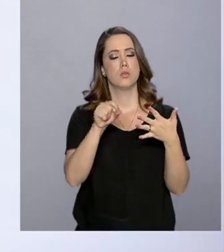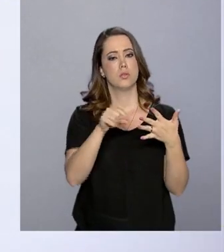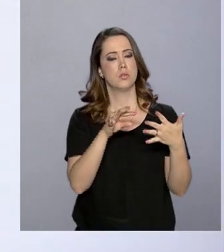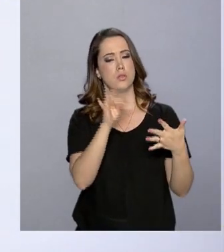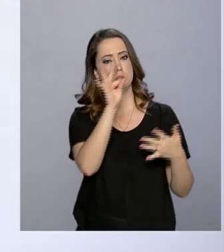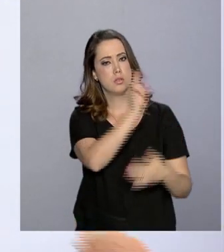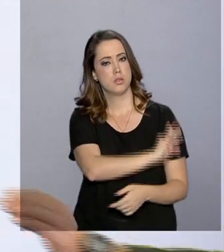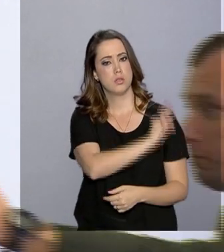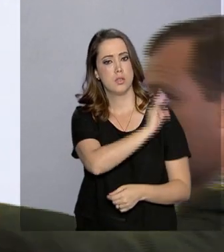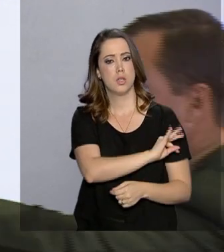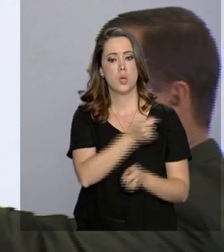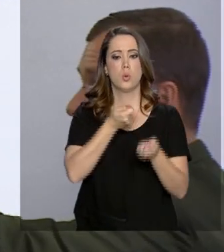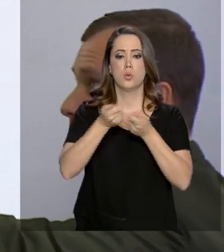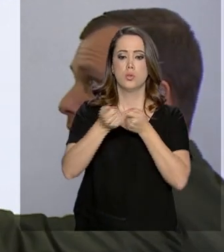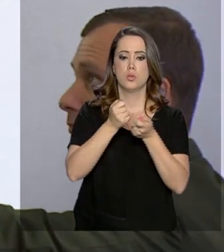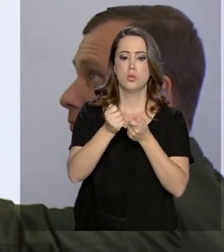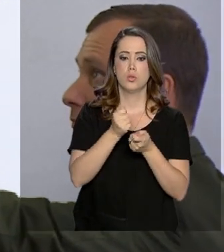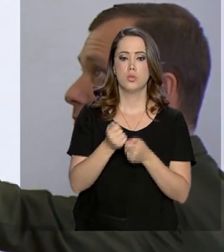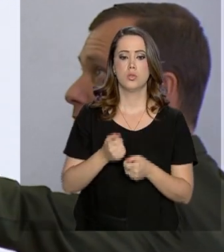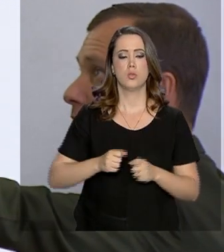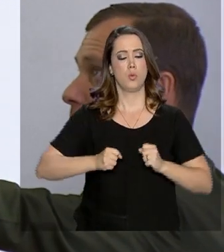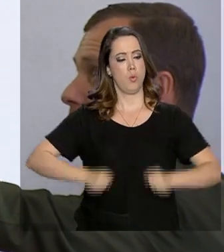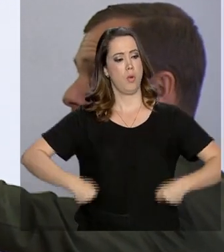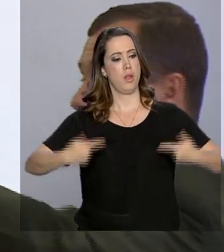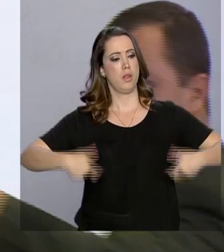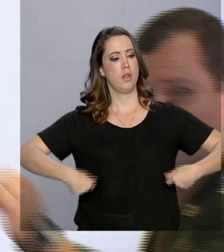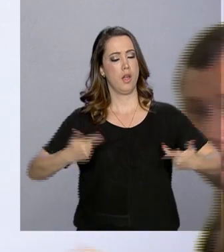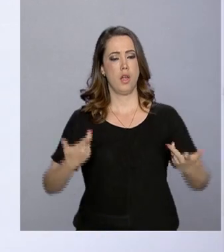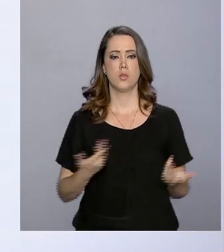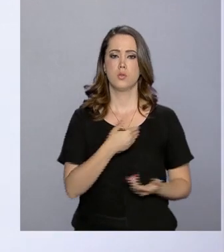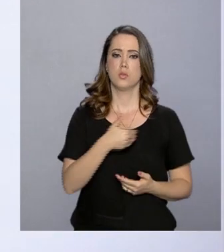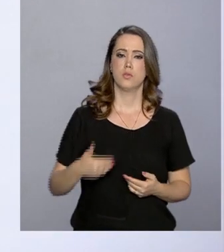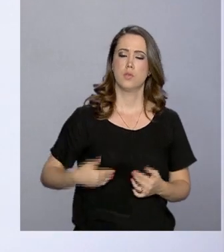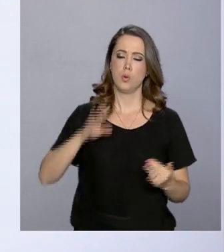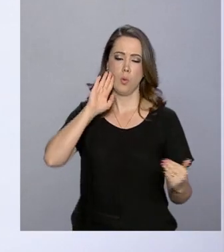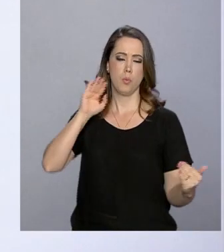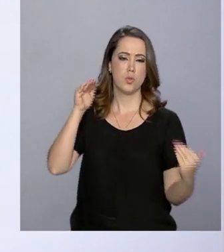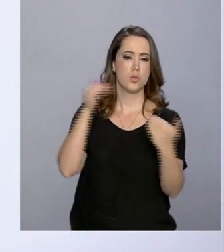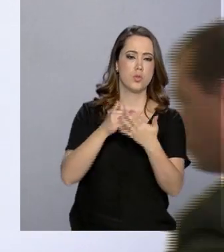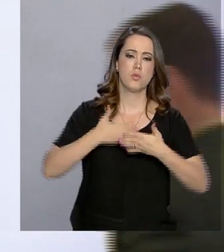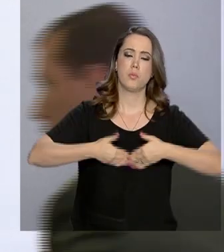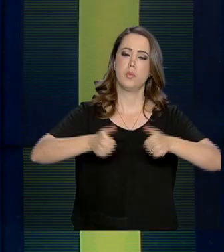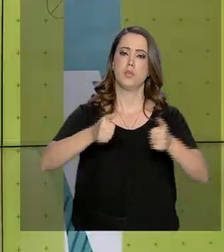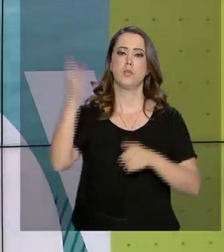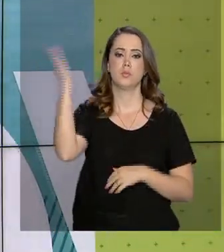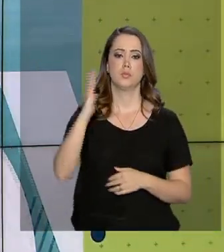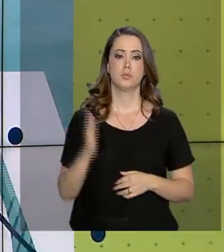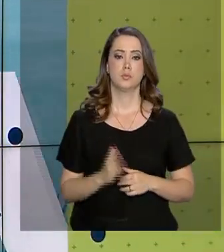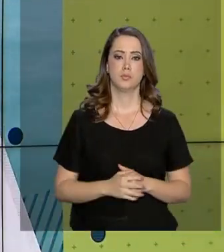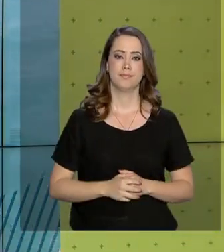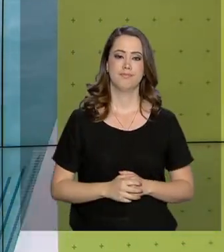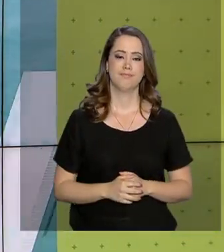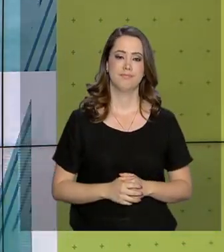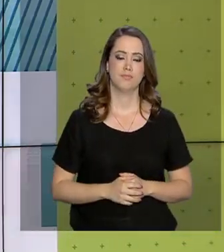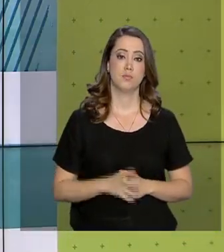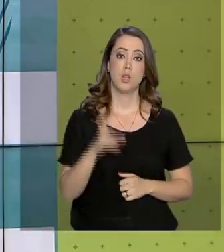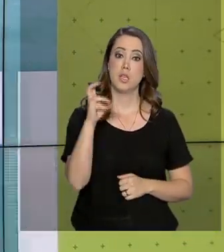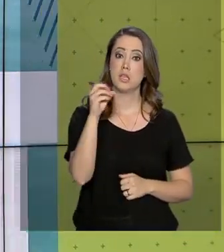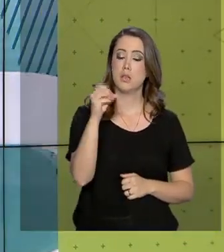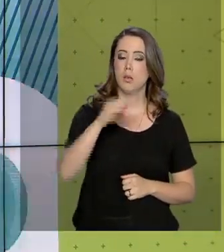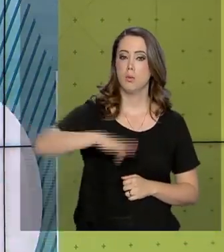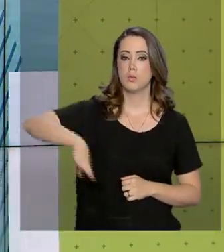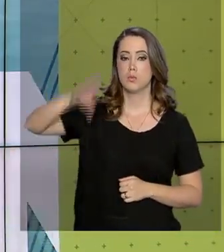austeridade nos gastos públicos, sempre com foco no melhor para o cidadão brasileiro. 500